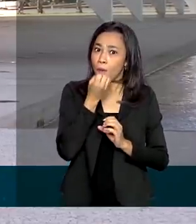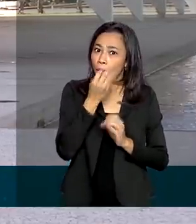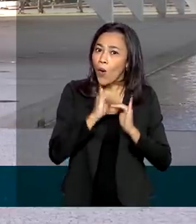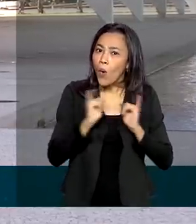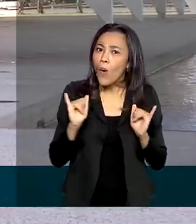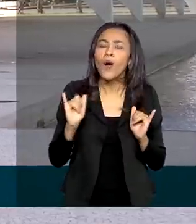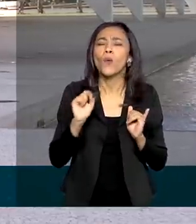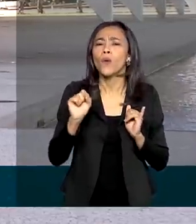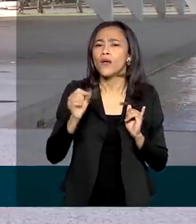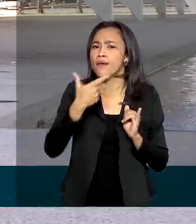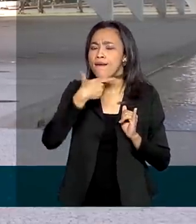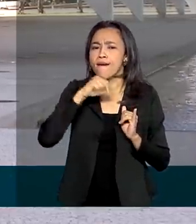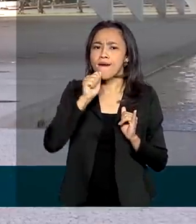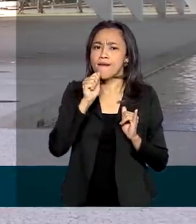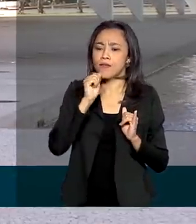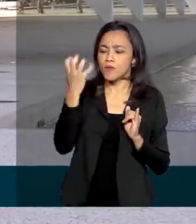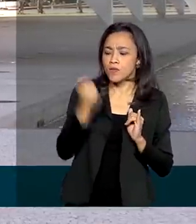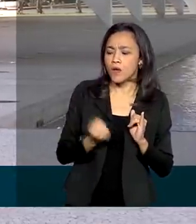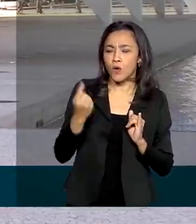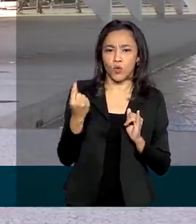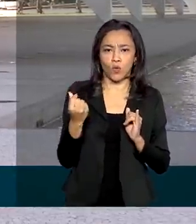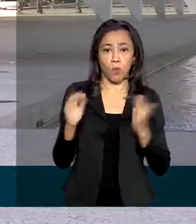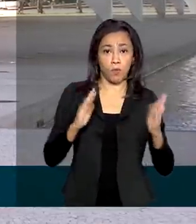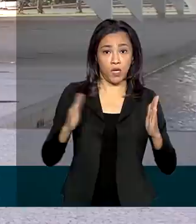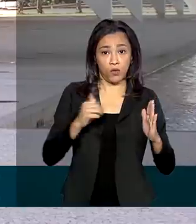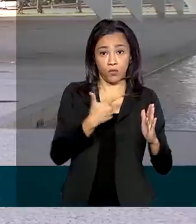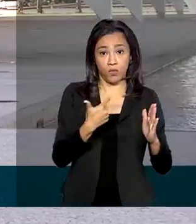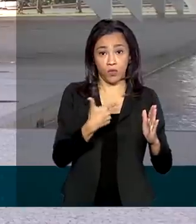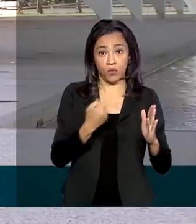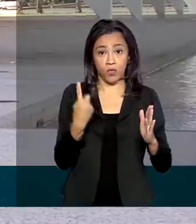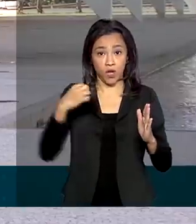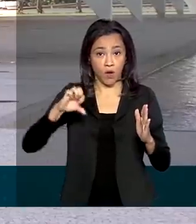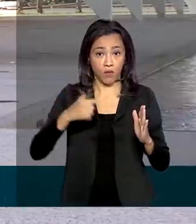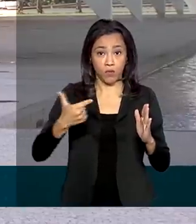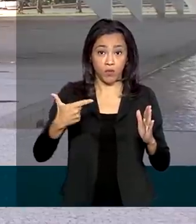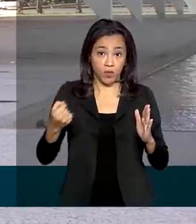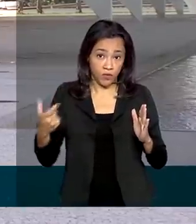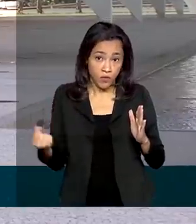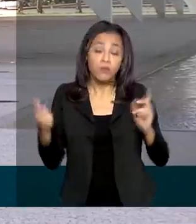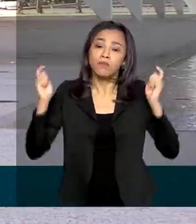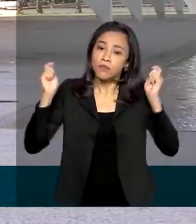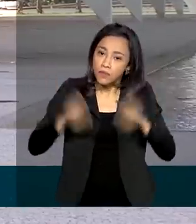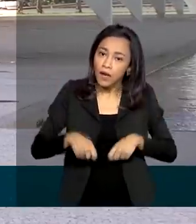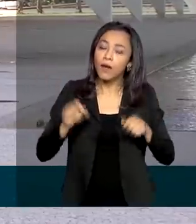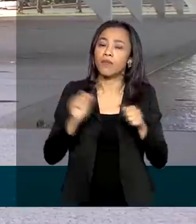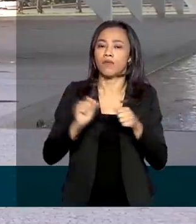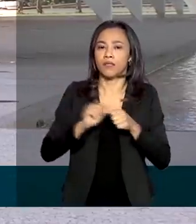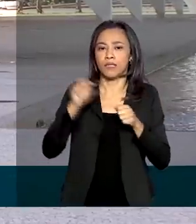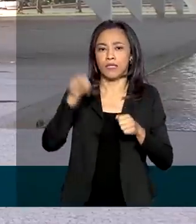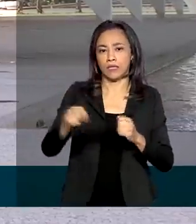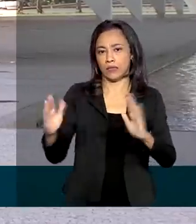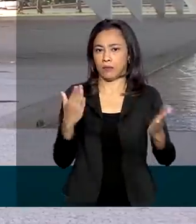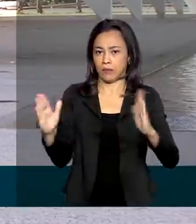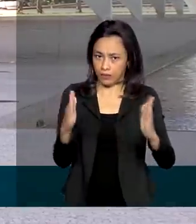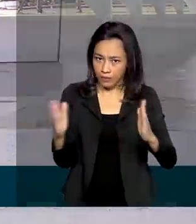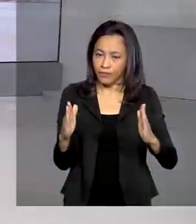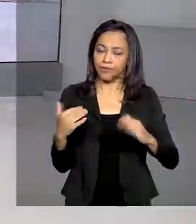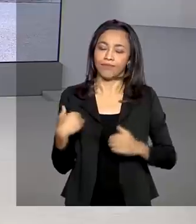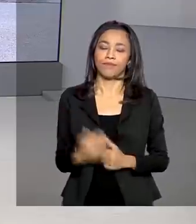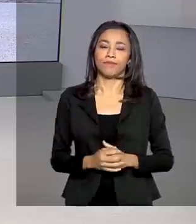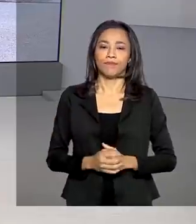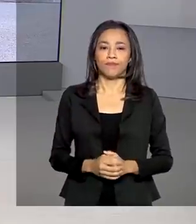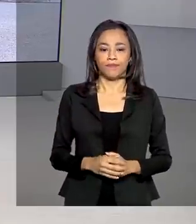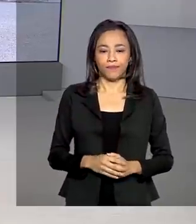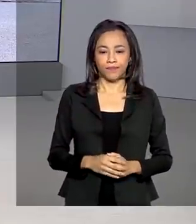sacou o benefício referente ao período de 2019 e 2020, poderá fazer ainda nesse período. Eu volto com vocês.